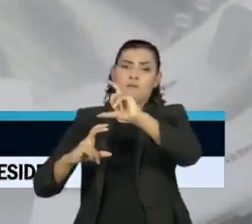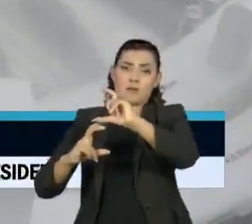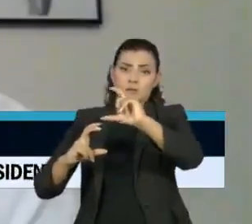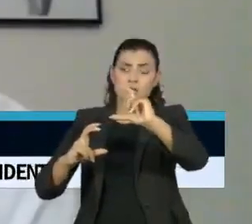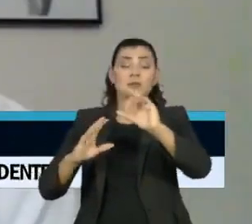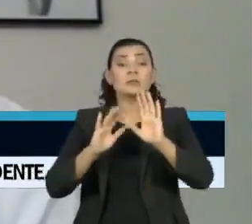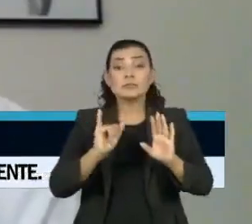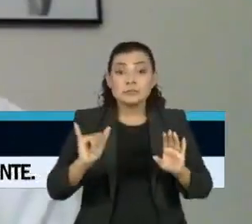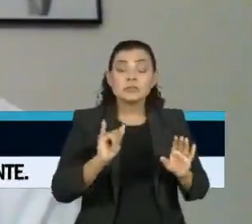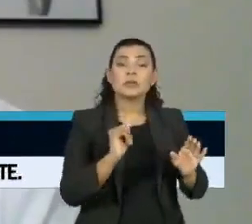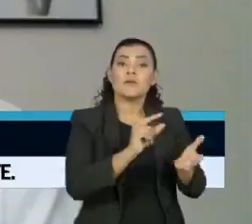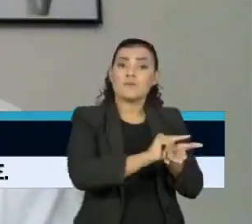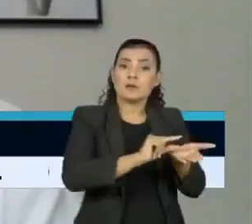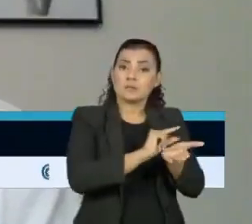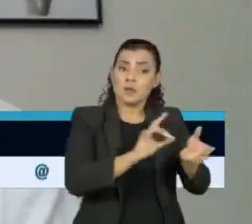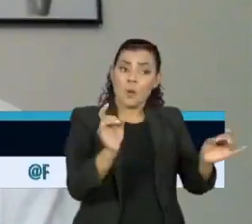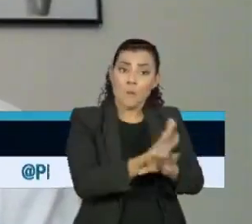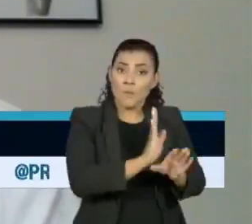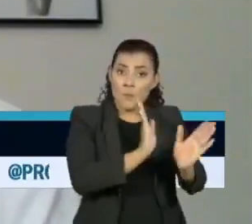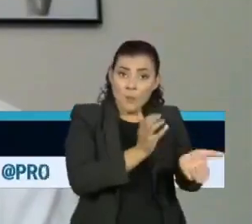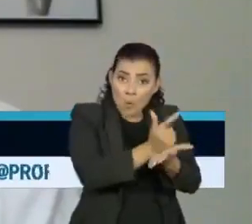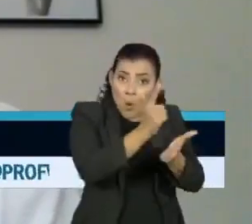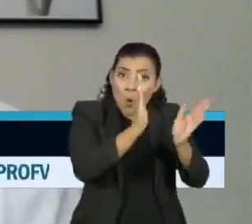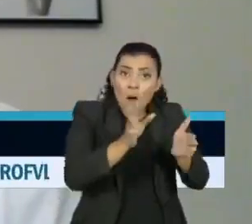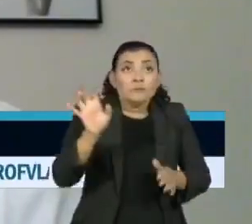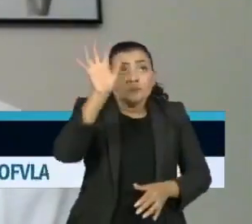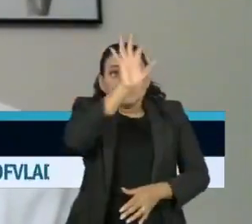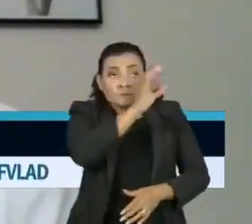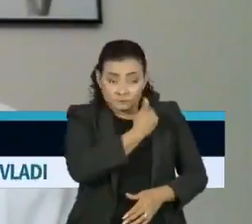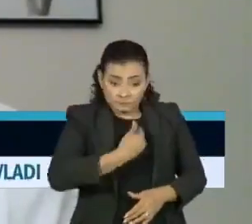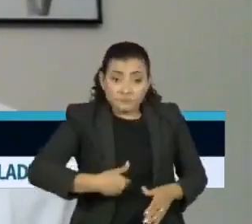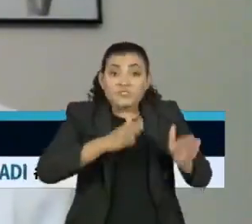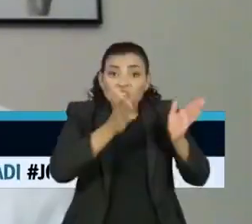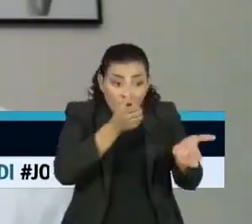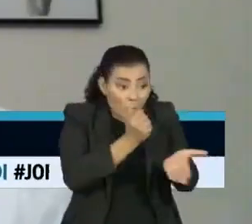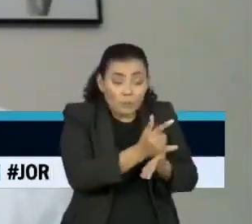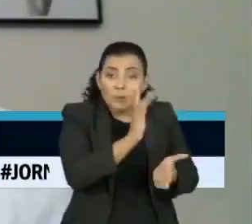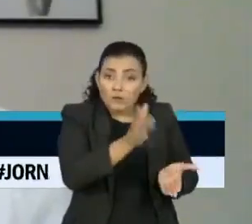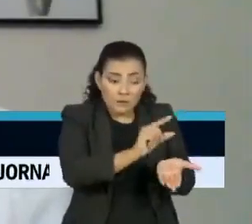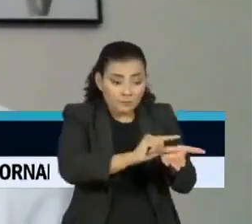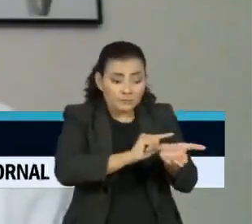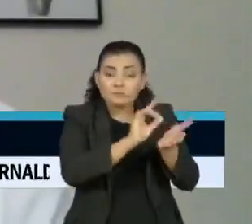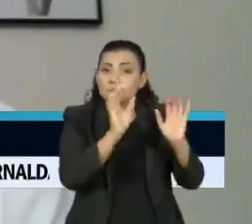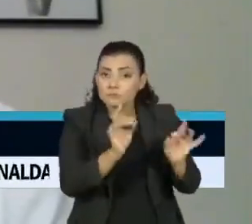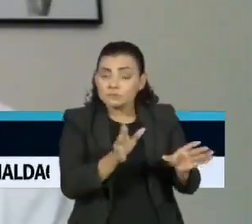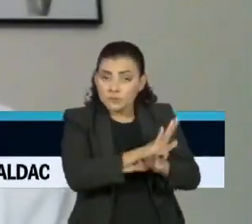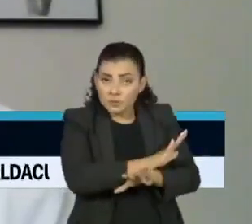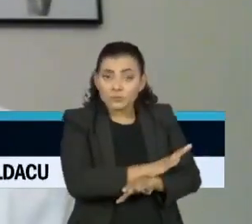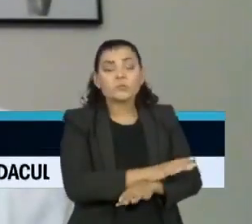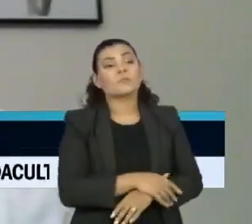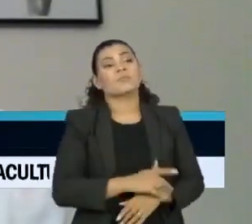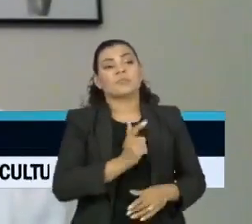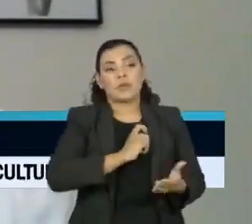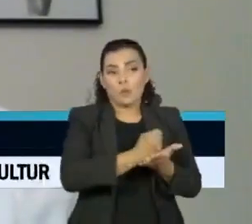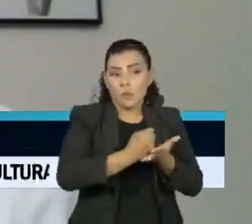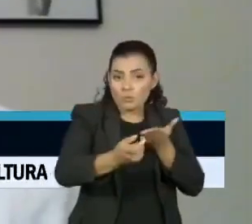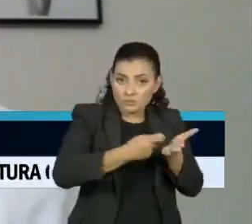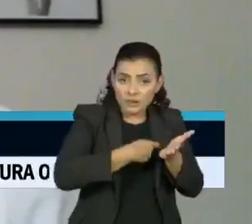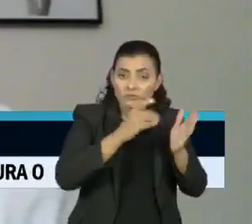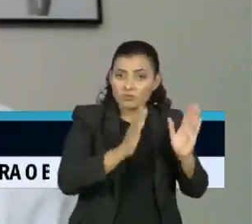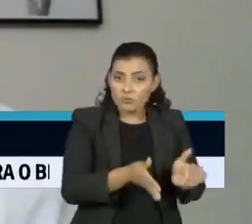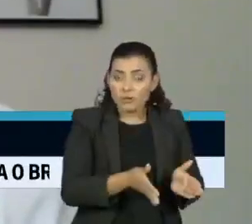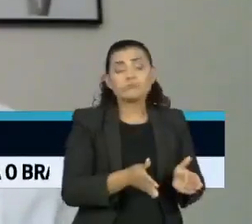estiverem compradas pelos estados, pelos governos estaduais, que já tiverem o pagamento empenhado, que já tiverem contrato firmado,